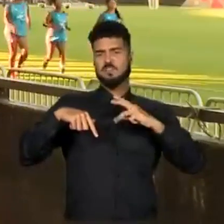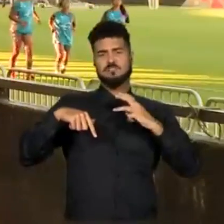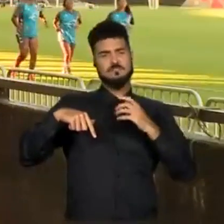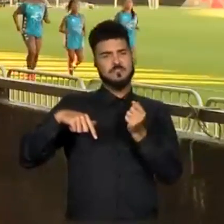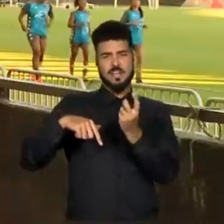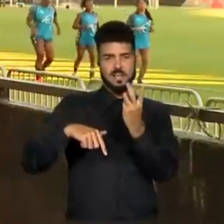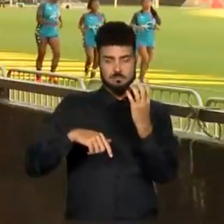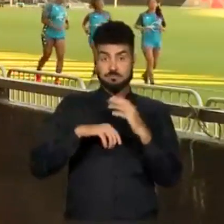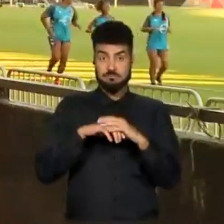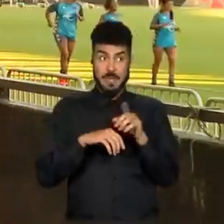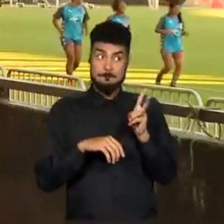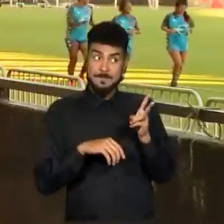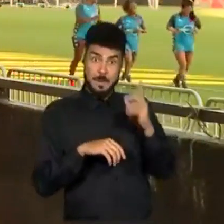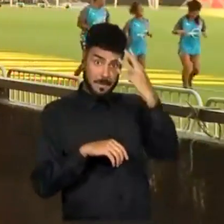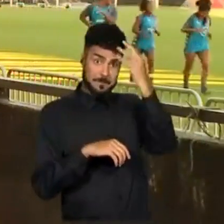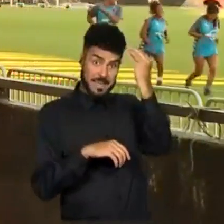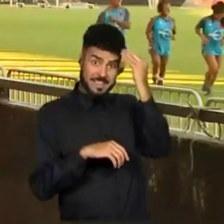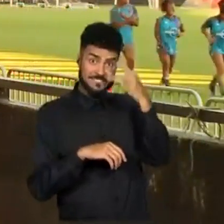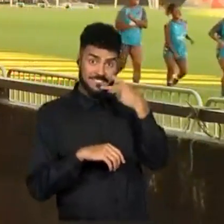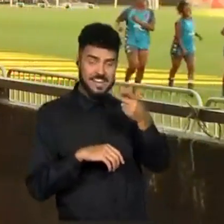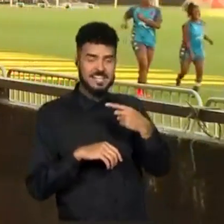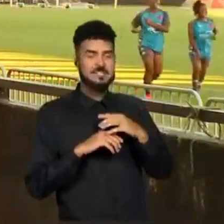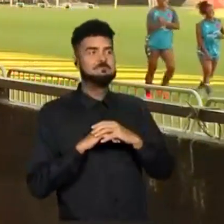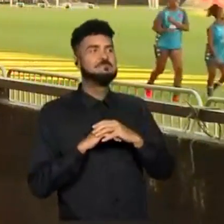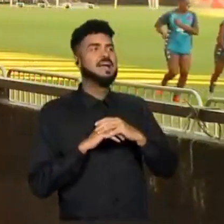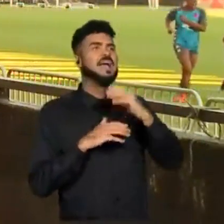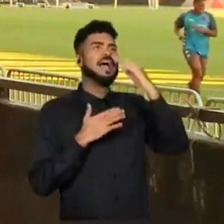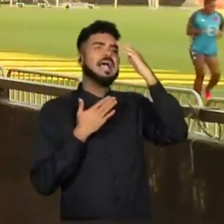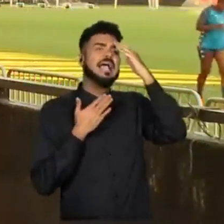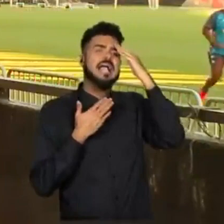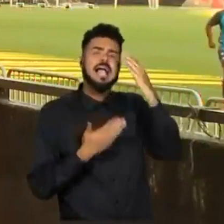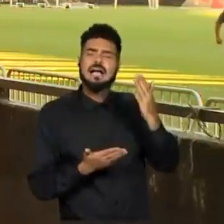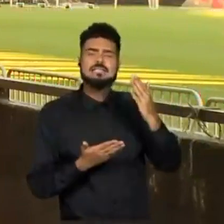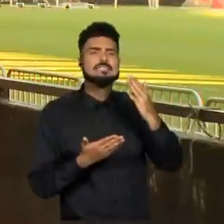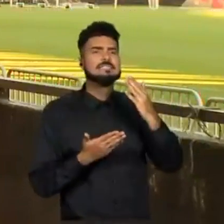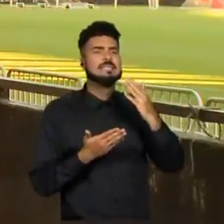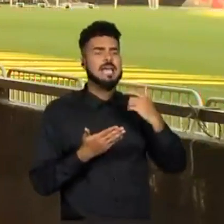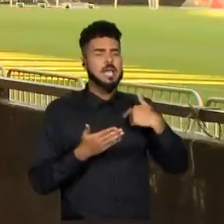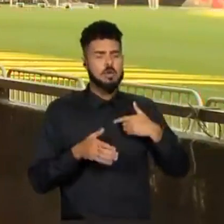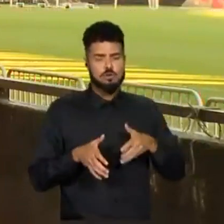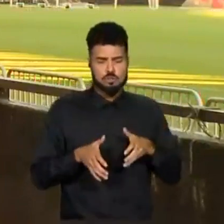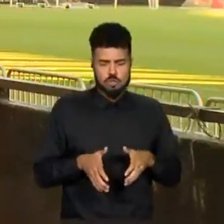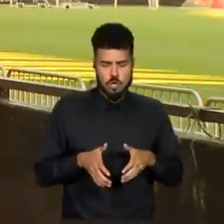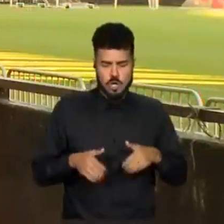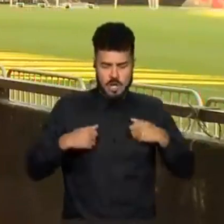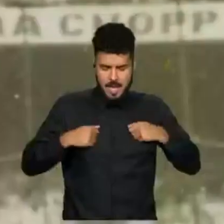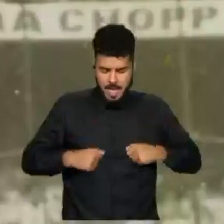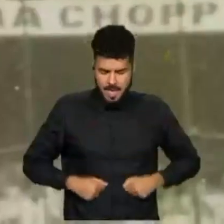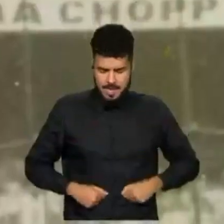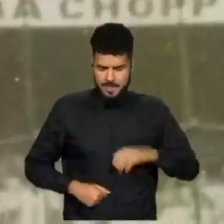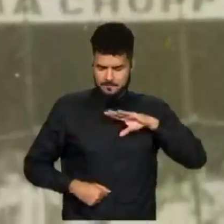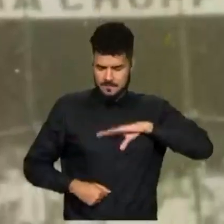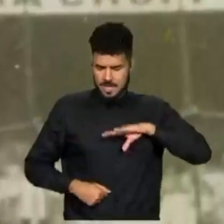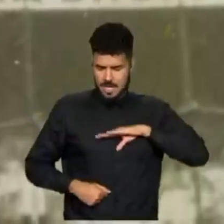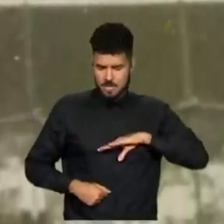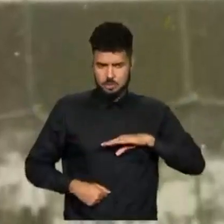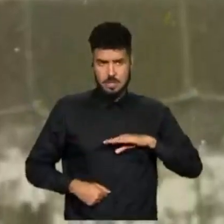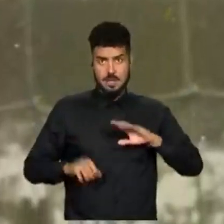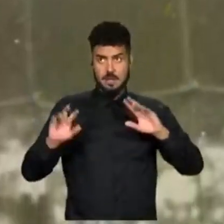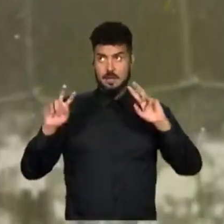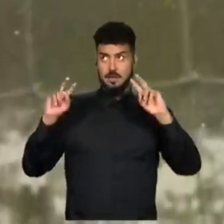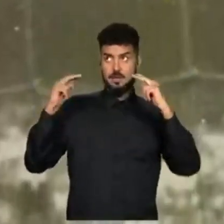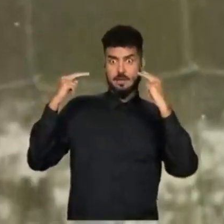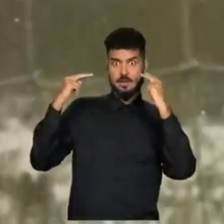e ela poderia construir essa arquibancada ali atrás, mas é uma coisa que eu não vejo o canal de YouTube falando, não vejo a